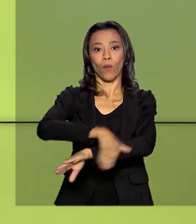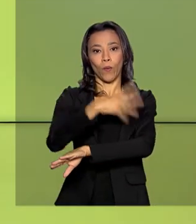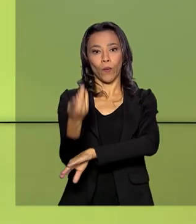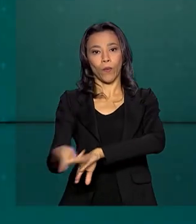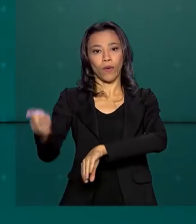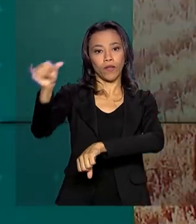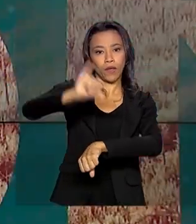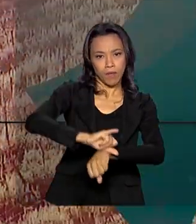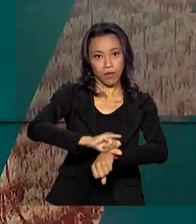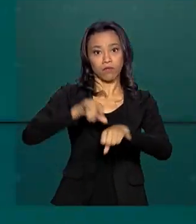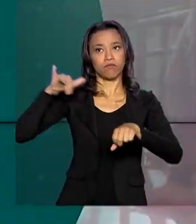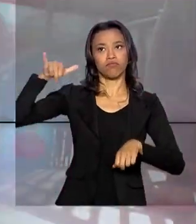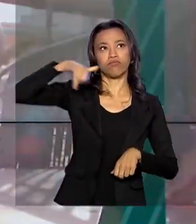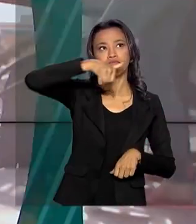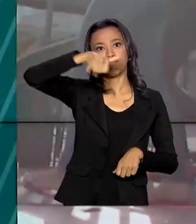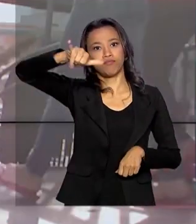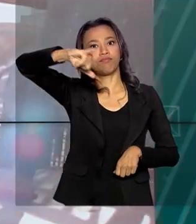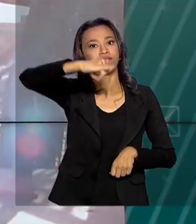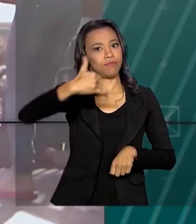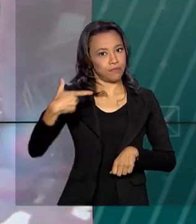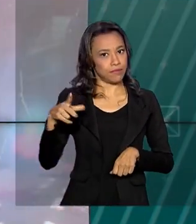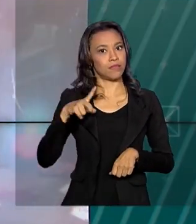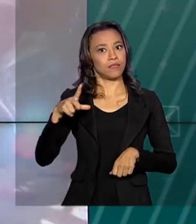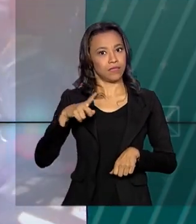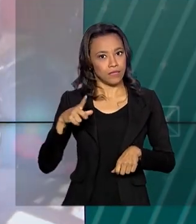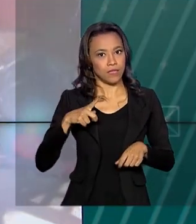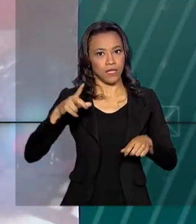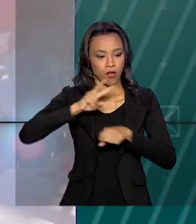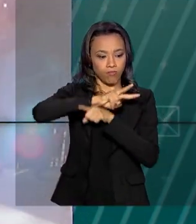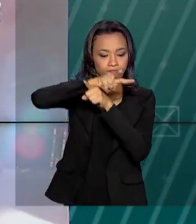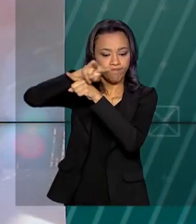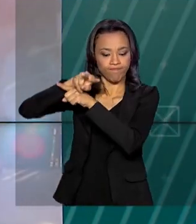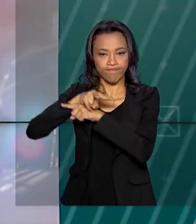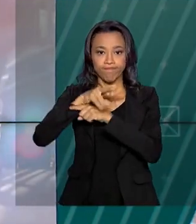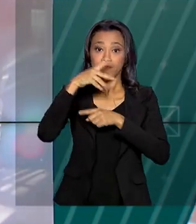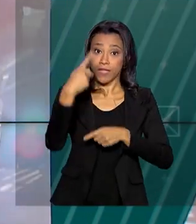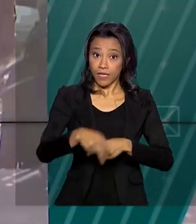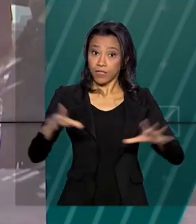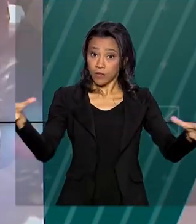O espaço aéreo também está com restrições. A cúpula do BRICS vai até amanhã.